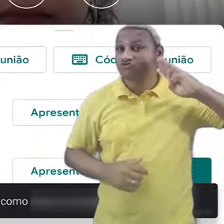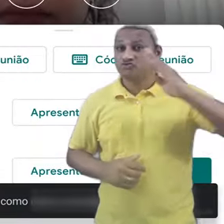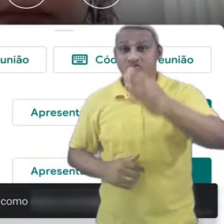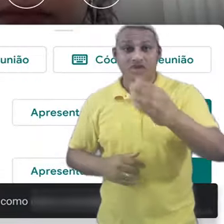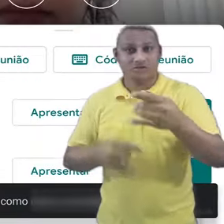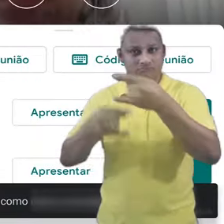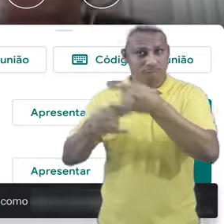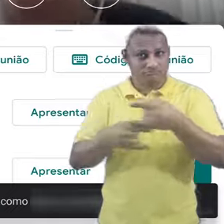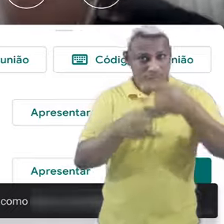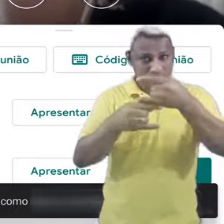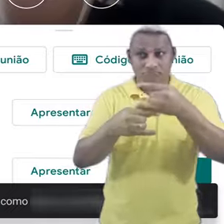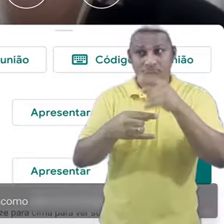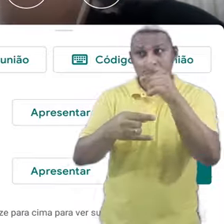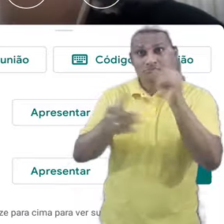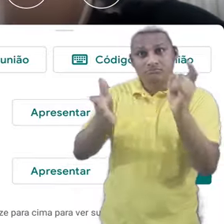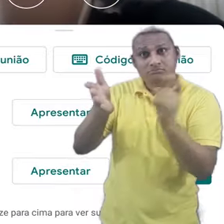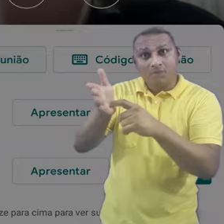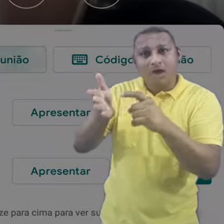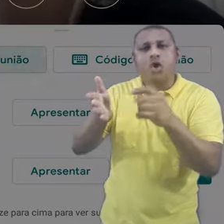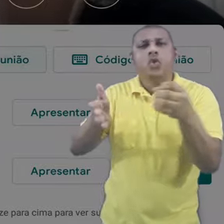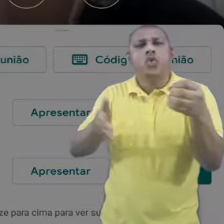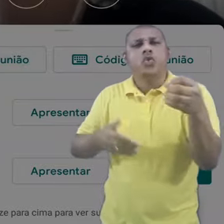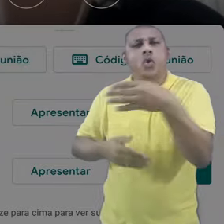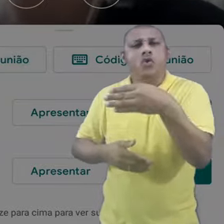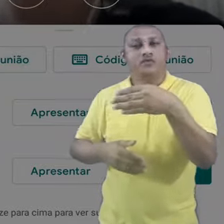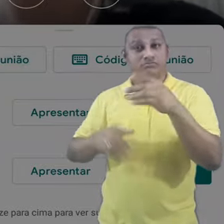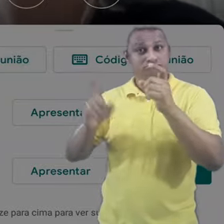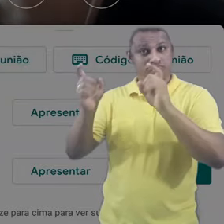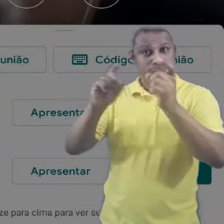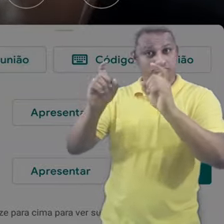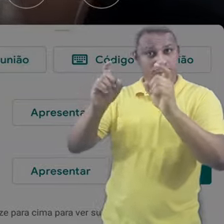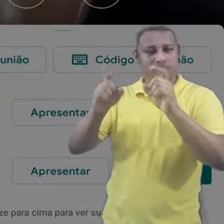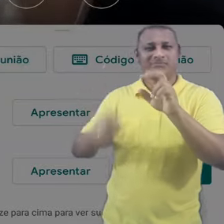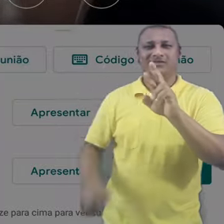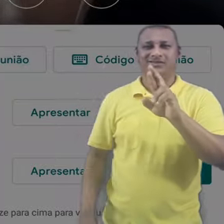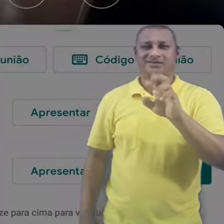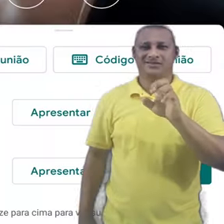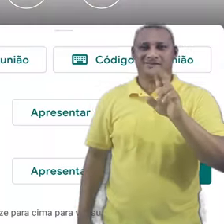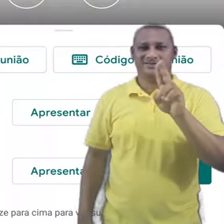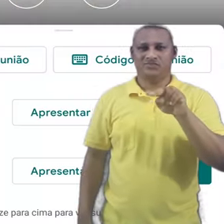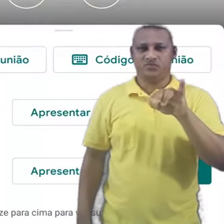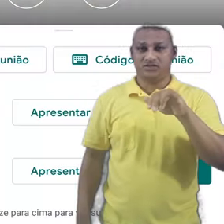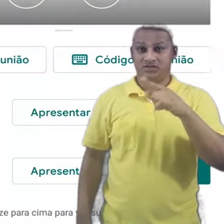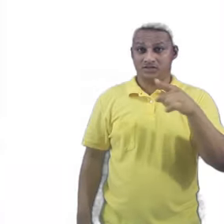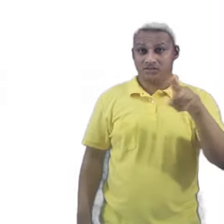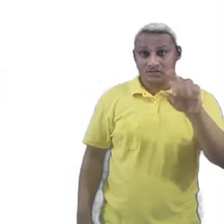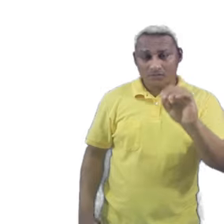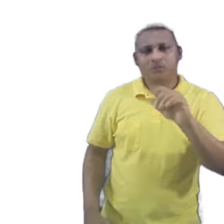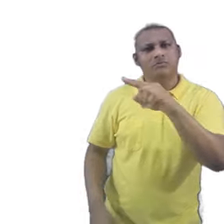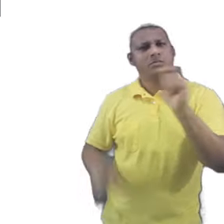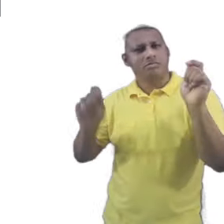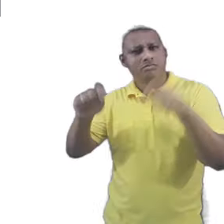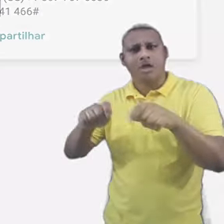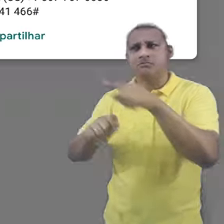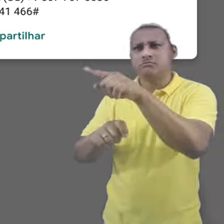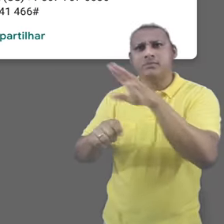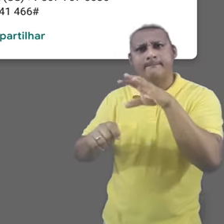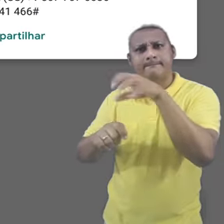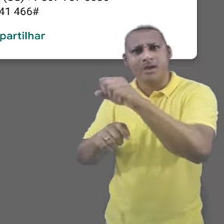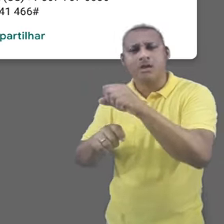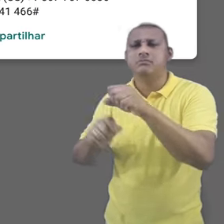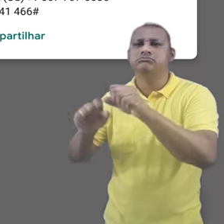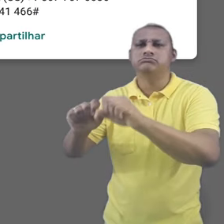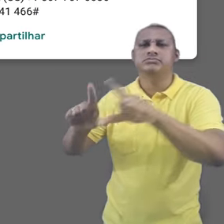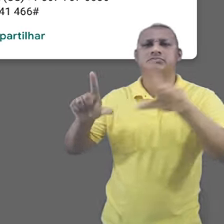Clicando em Nova Reunião, no canto inferior esquerdo, podemos compartilhar o